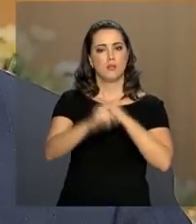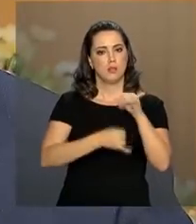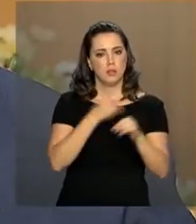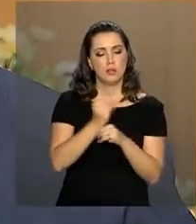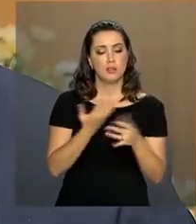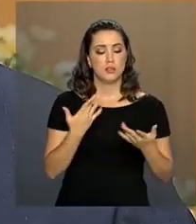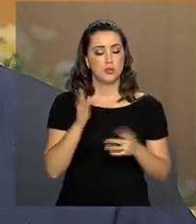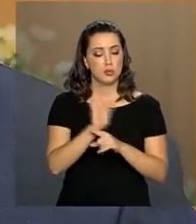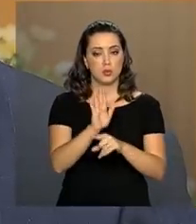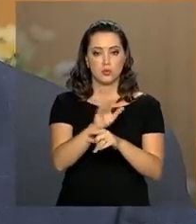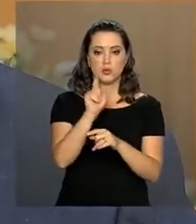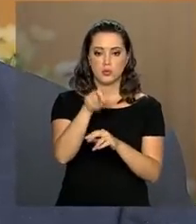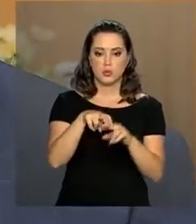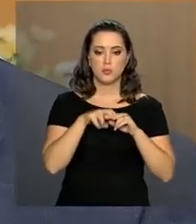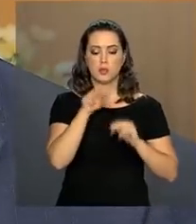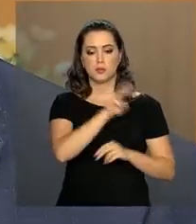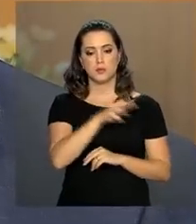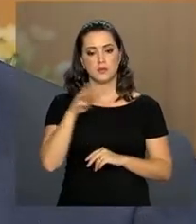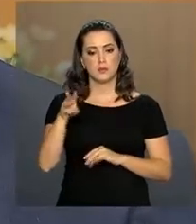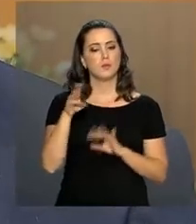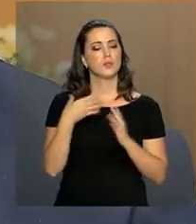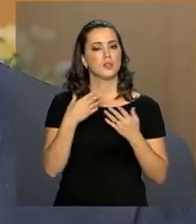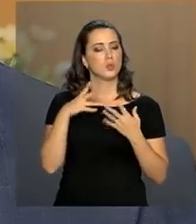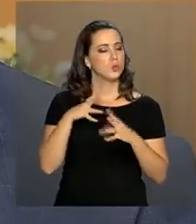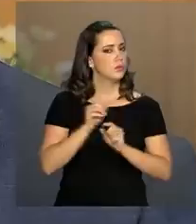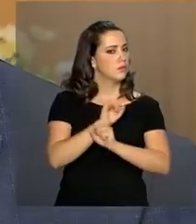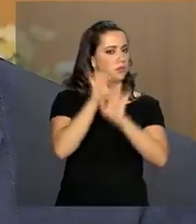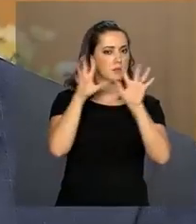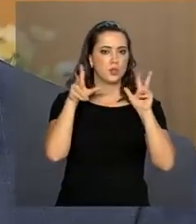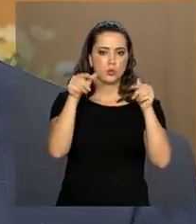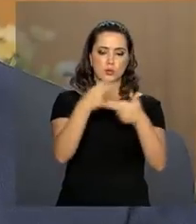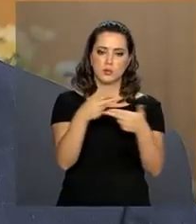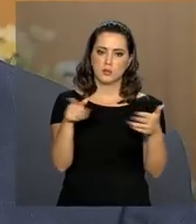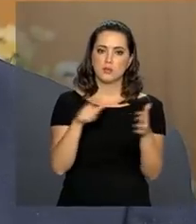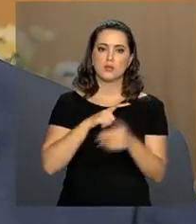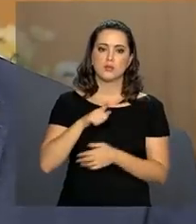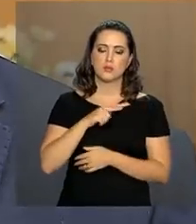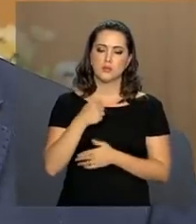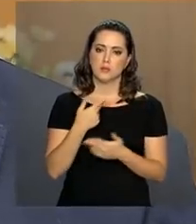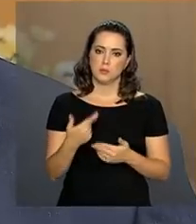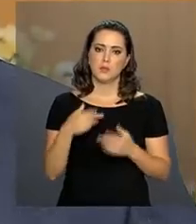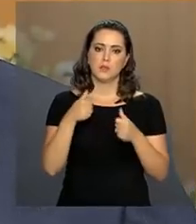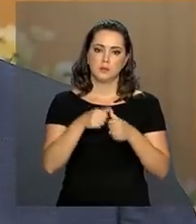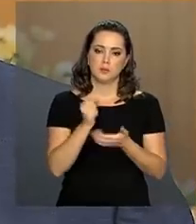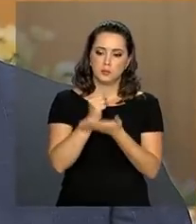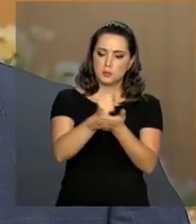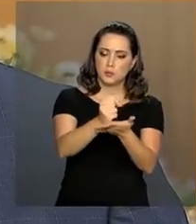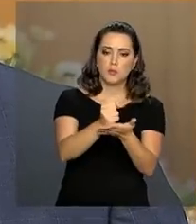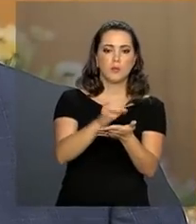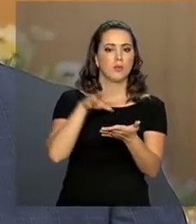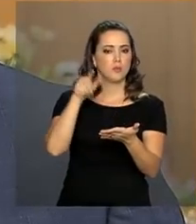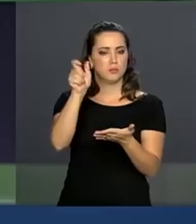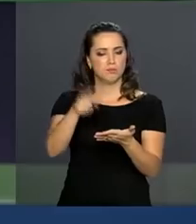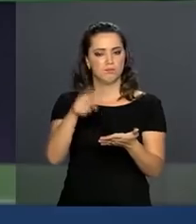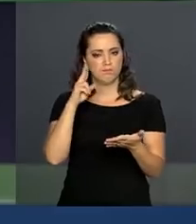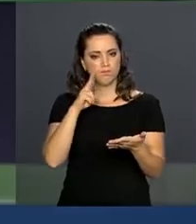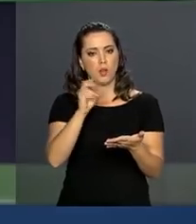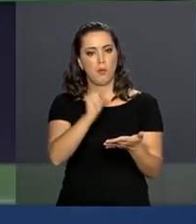serem beneficiados através de uma plataforma que vai deixar, tornar transparente esses bens que estarão disponíveis para todos.